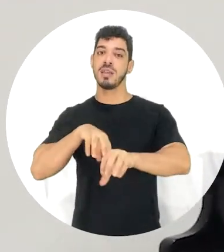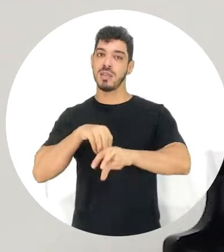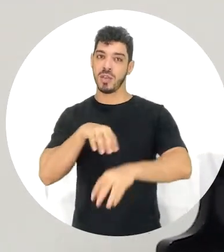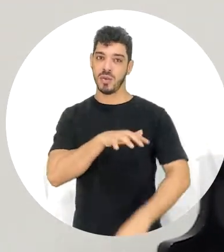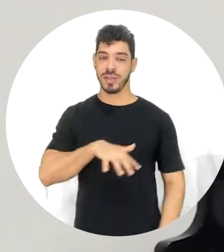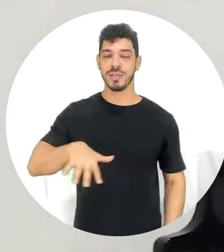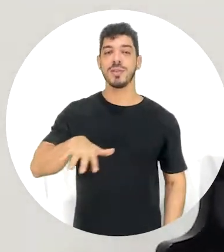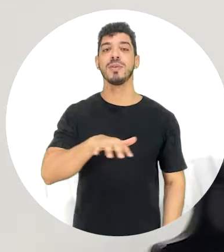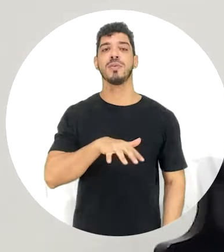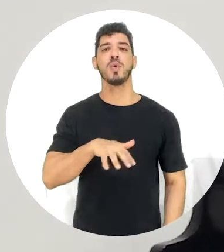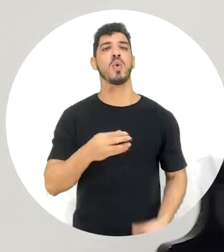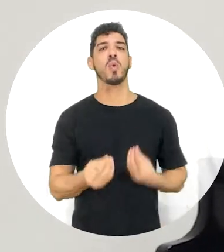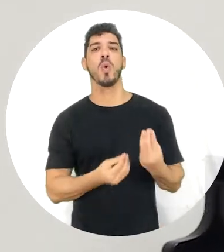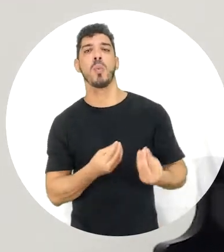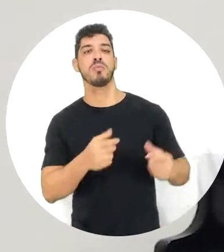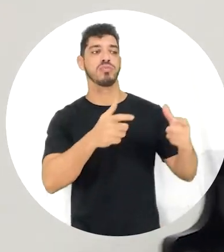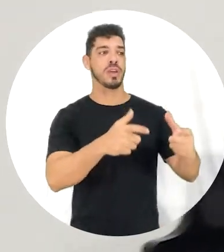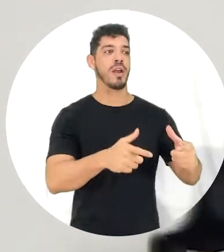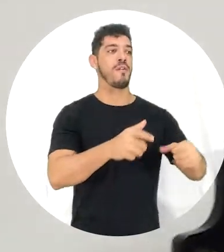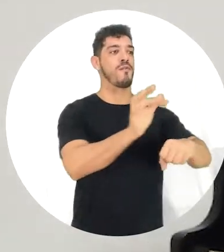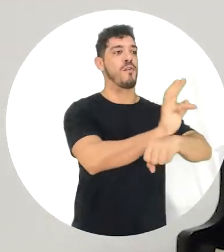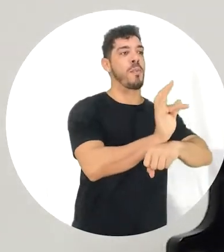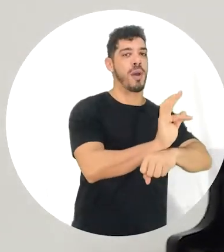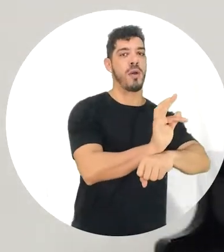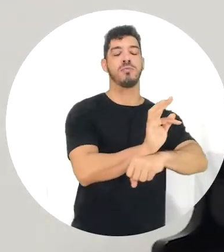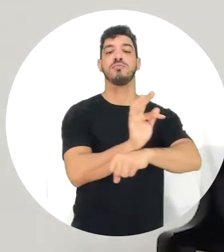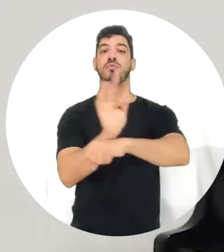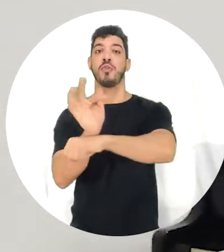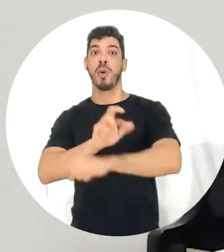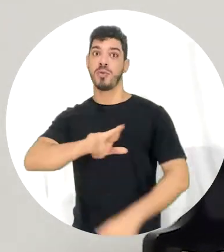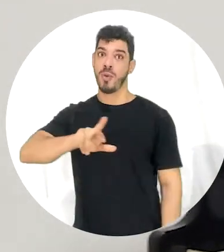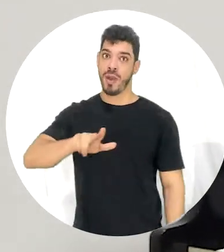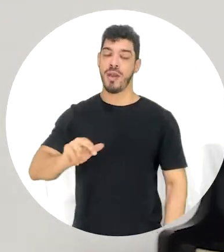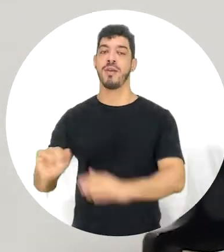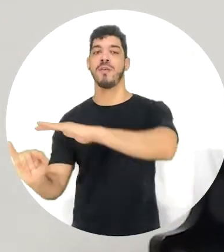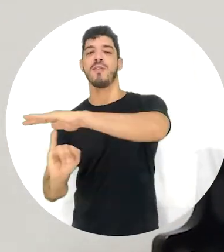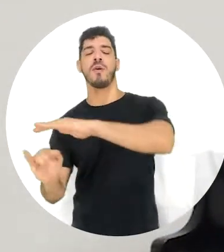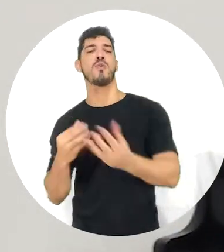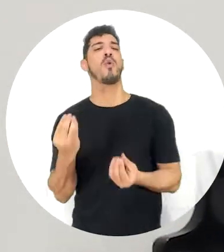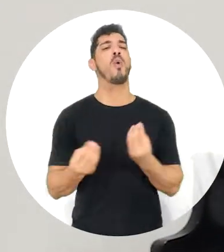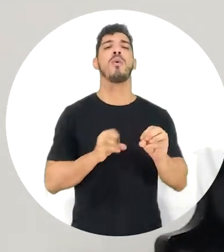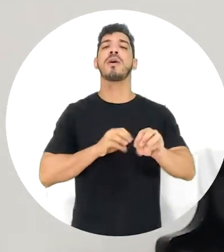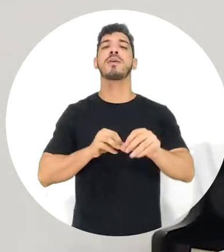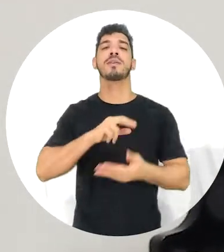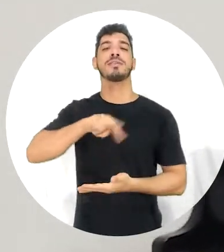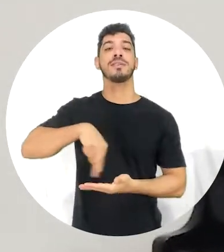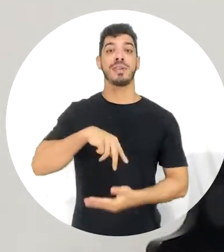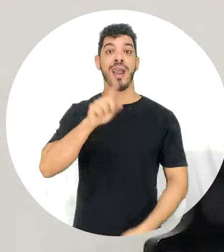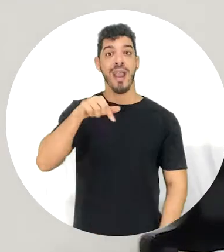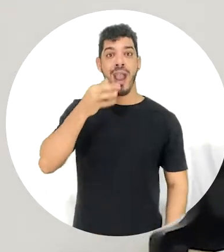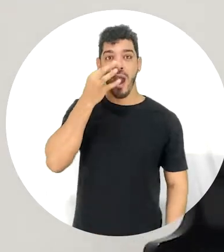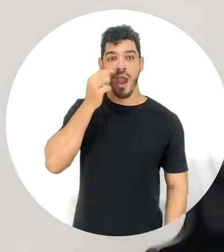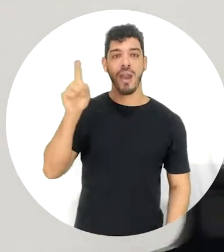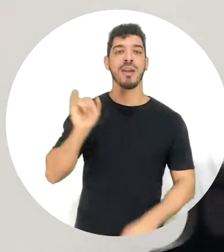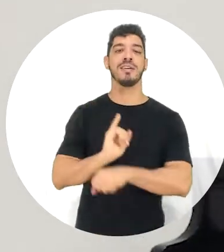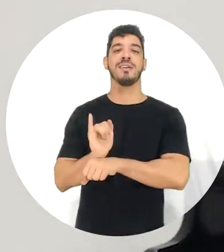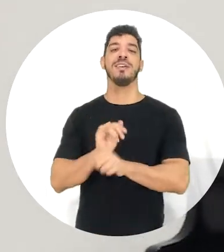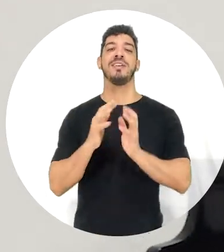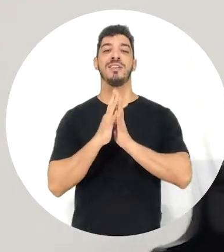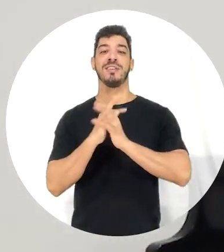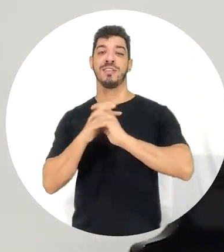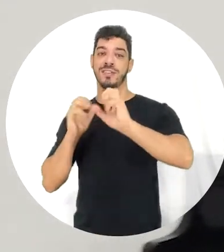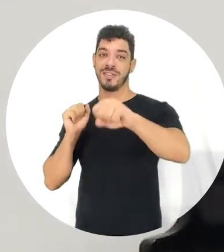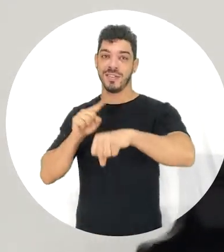ambientes formais, não formais e informais. Debate ao vivo às 7 da noite na TV Funesc,